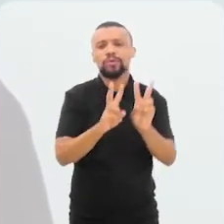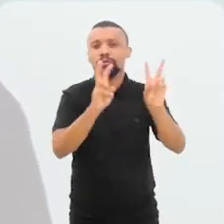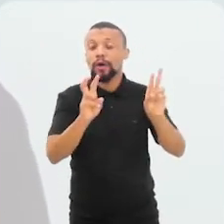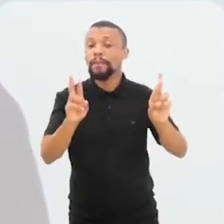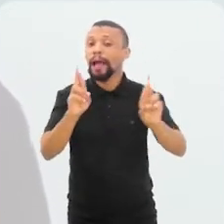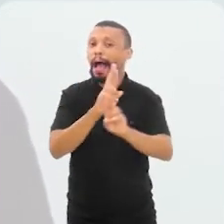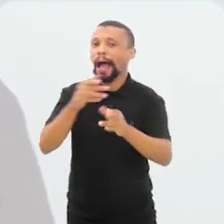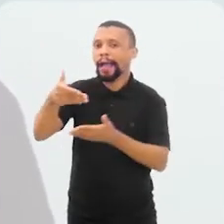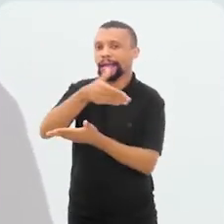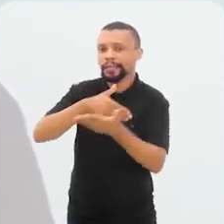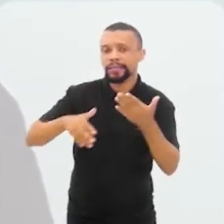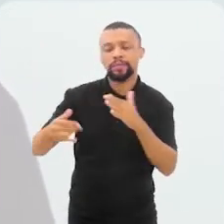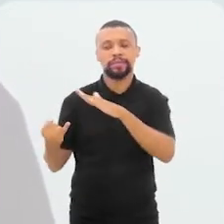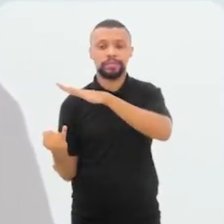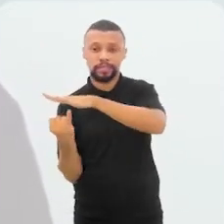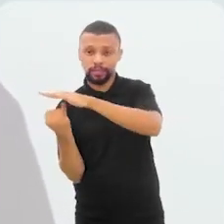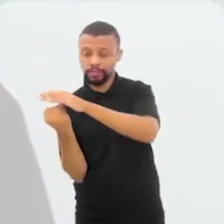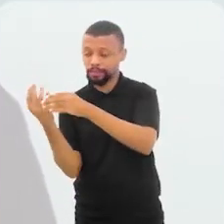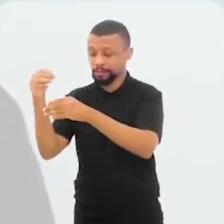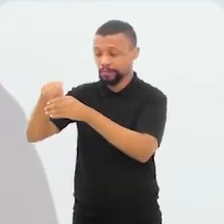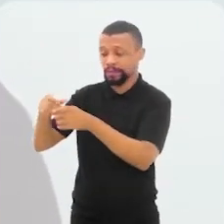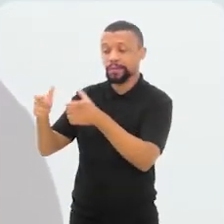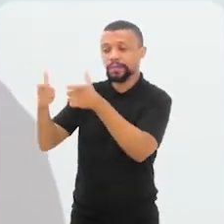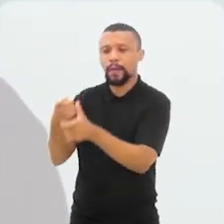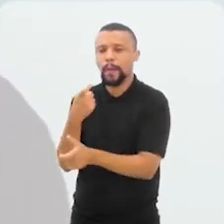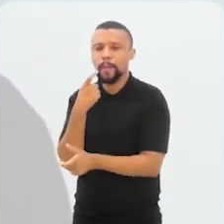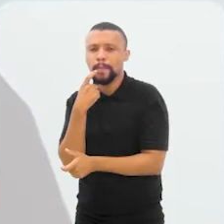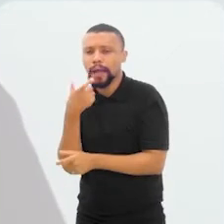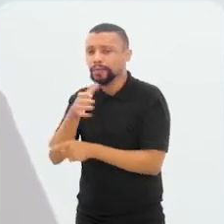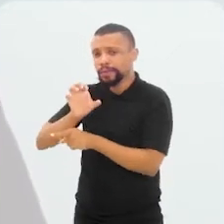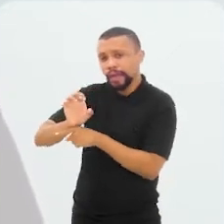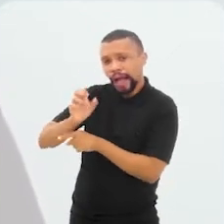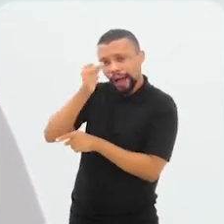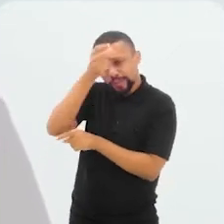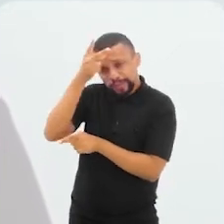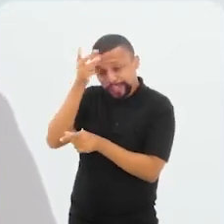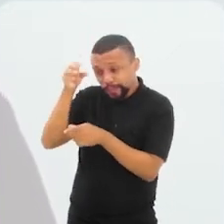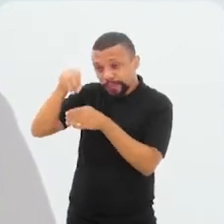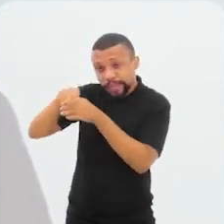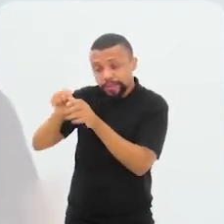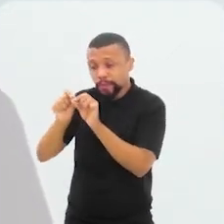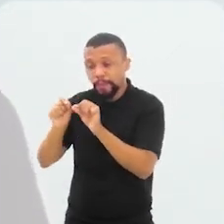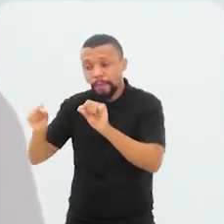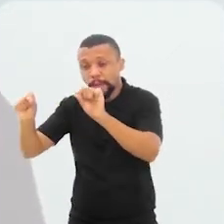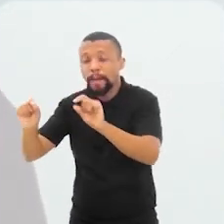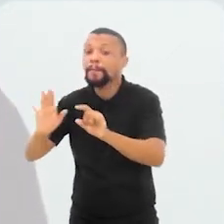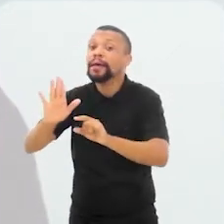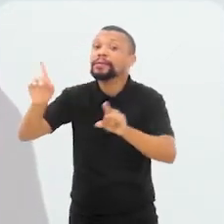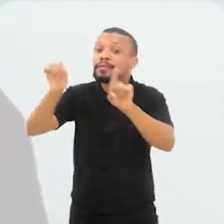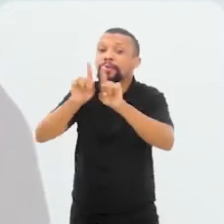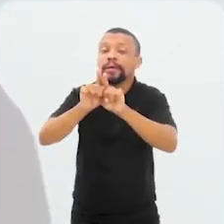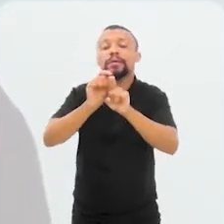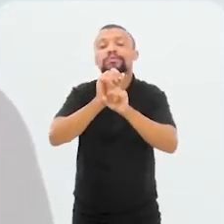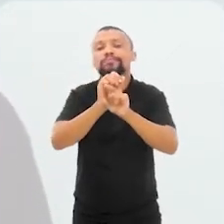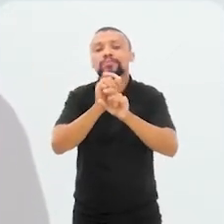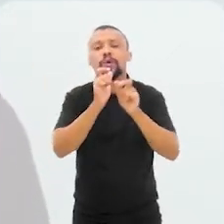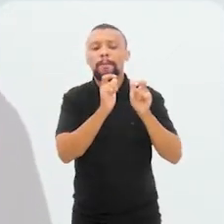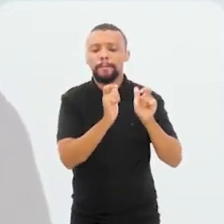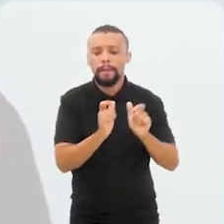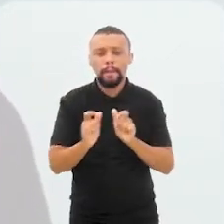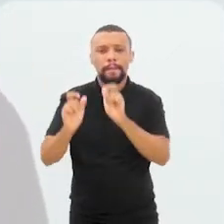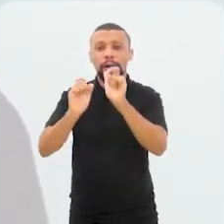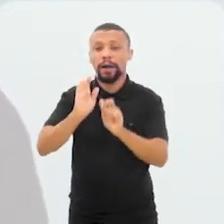entre as instituições que estão no território, próximas, no mesmo estado, na mesma cidade, mas também em outros